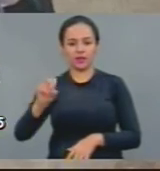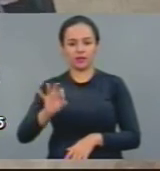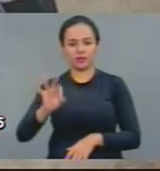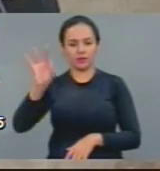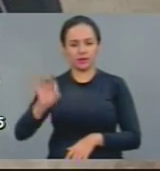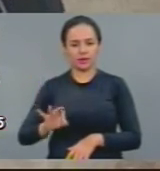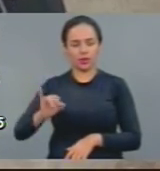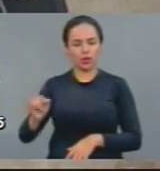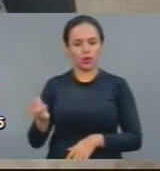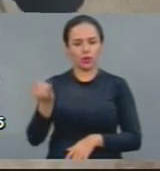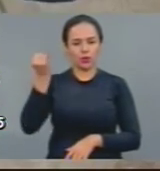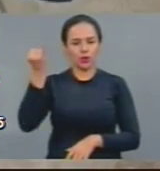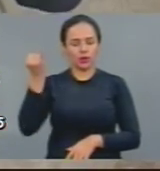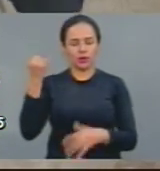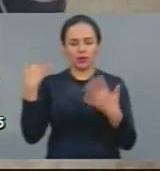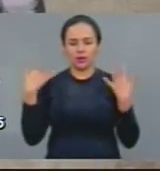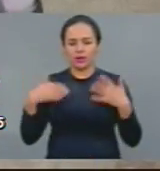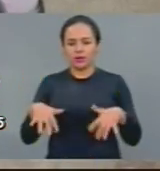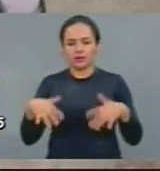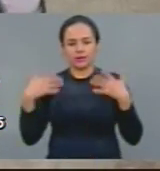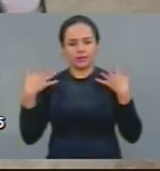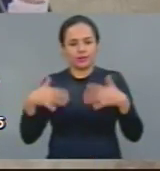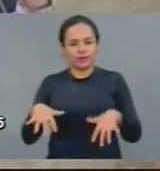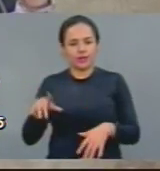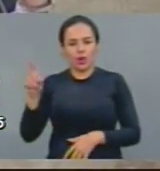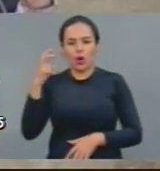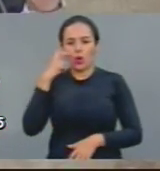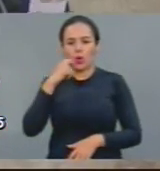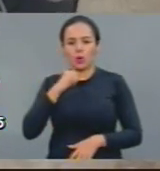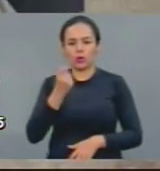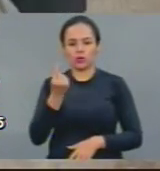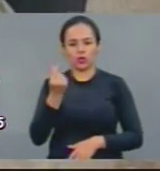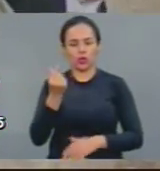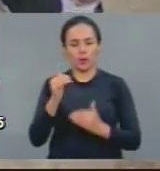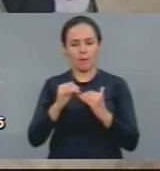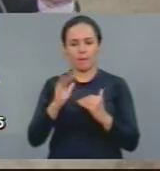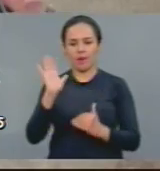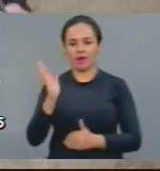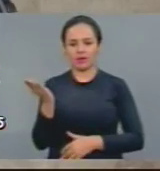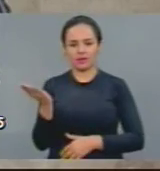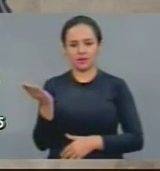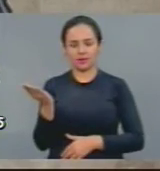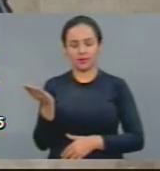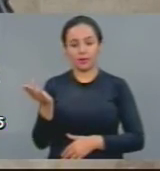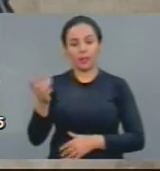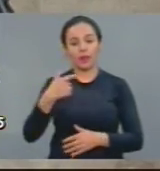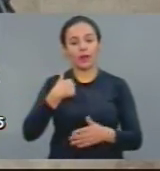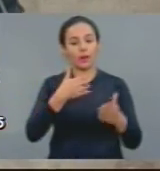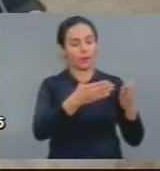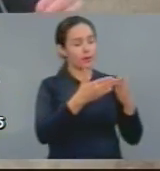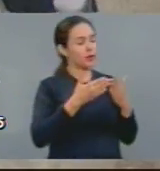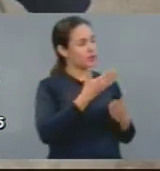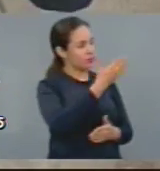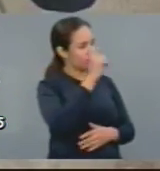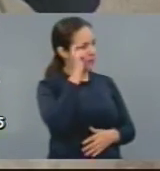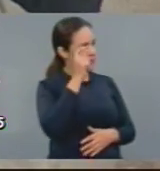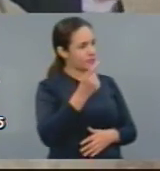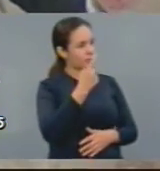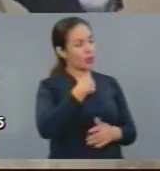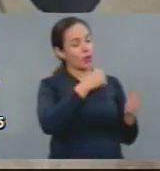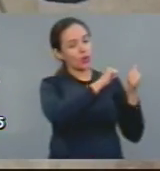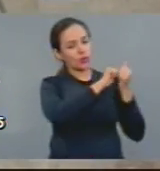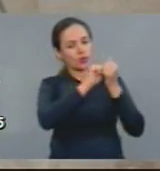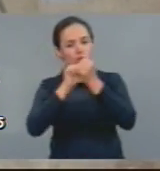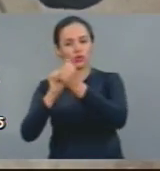Roseno, eu aqui quero pedir a ajuda de V. Exª para juntos irmos ao Congresso Nacional. O Congresso